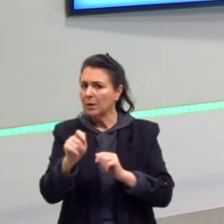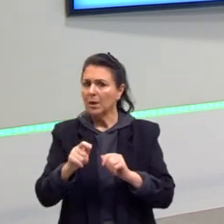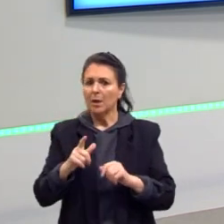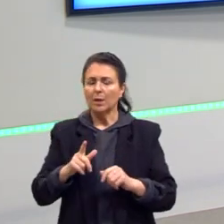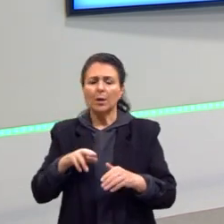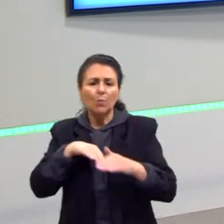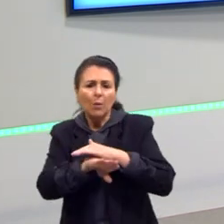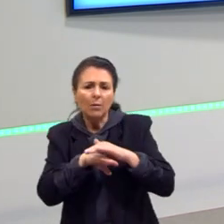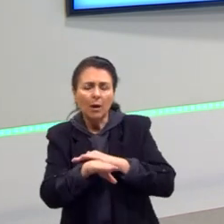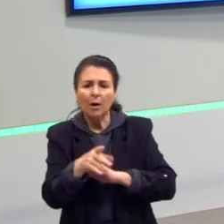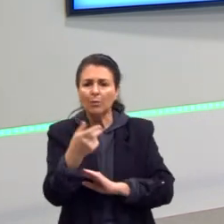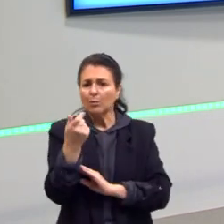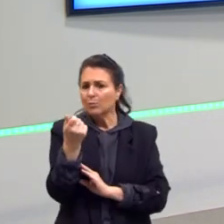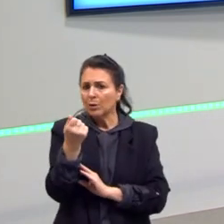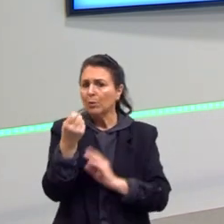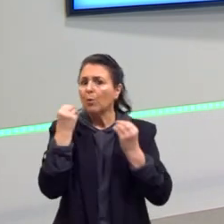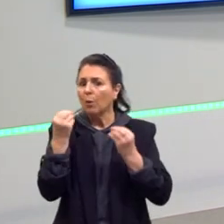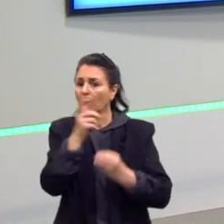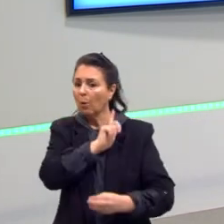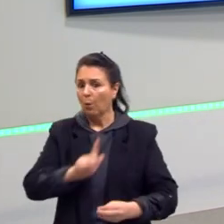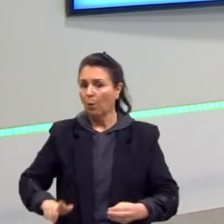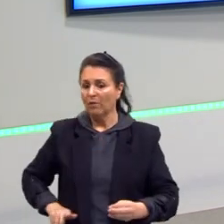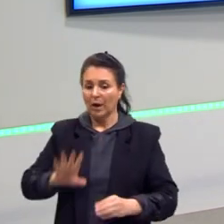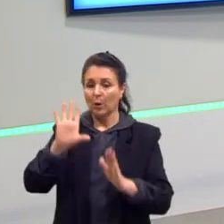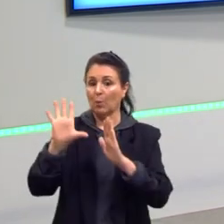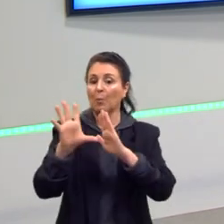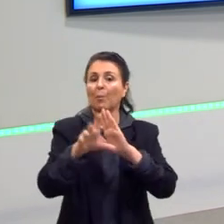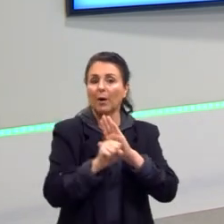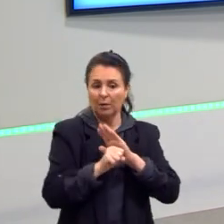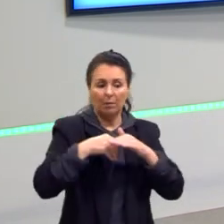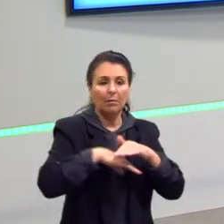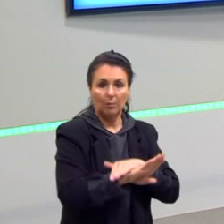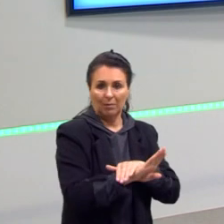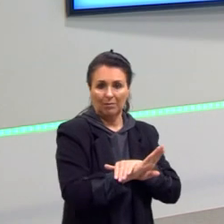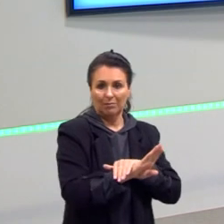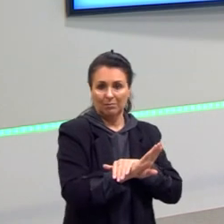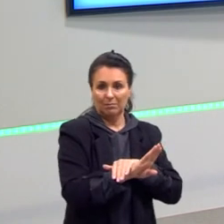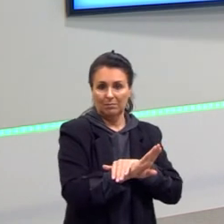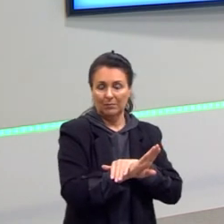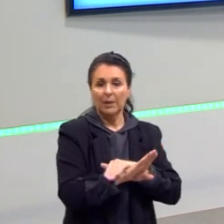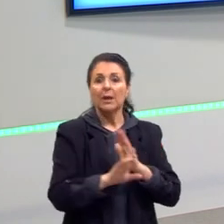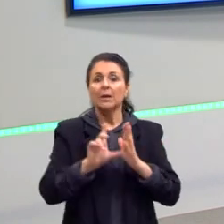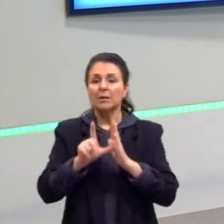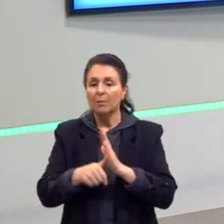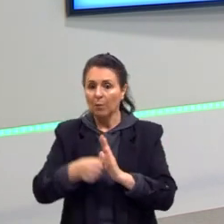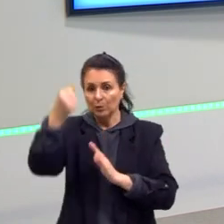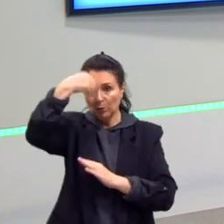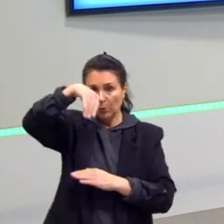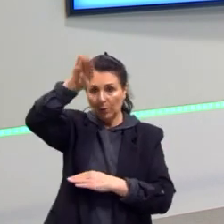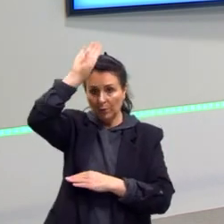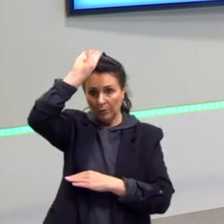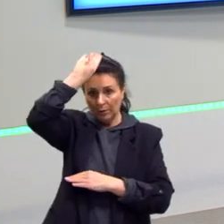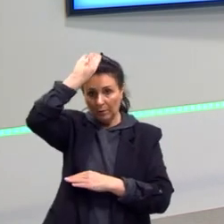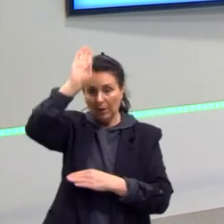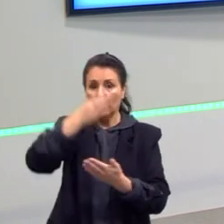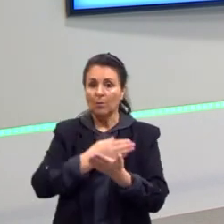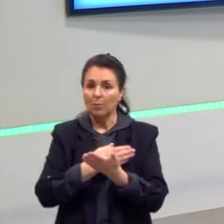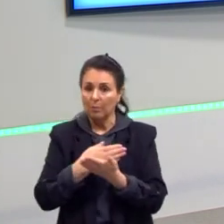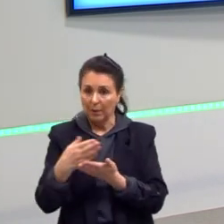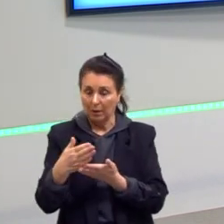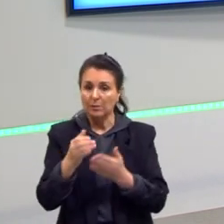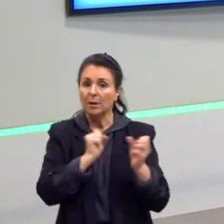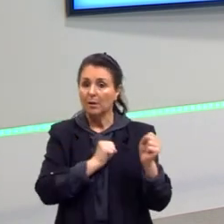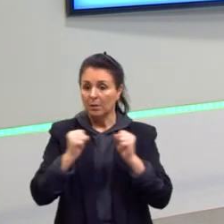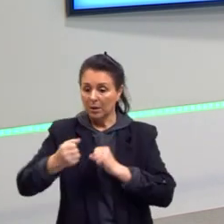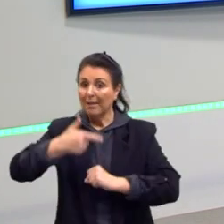segura e diz como que vai ser gasto aquele dinheiro, entre outras coisas, tá, e aí o Itamar entra no poder, né, como ele